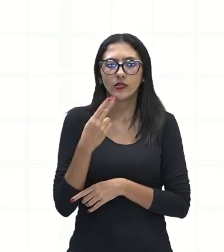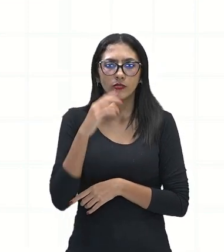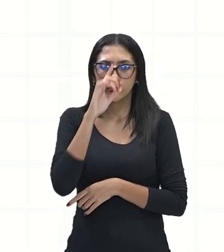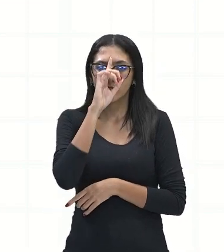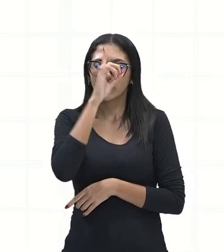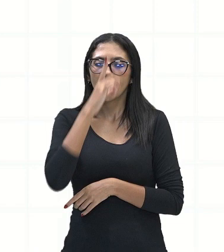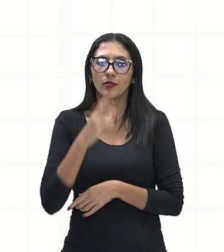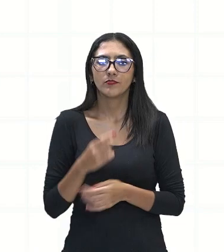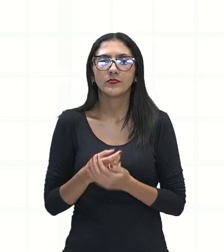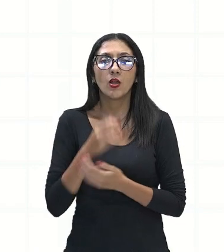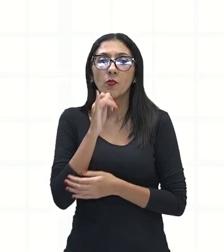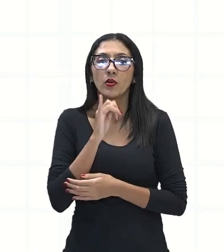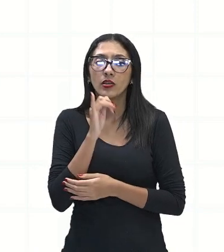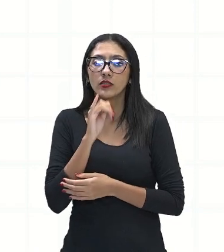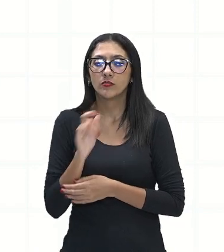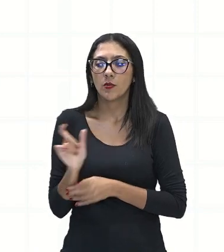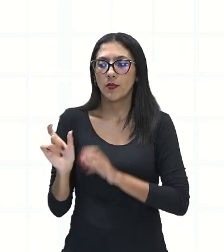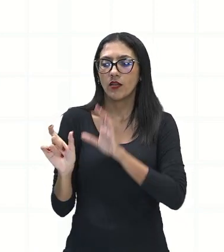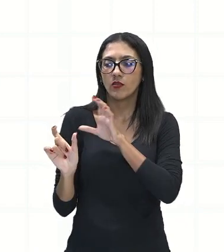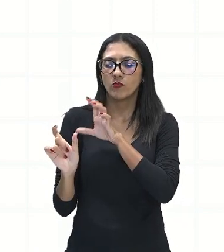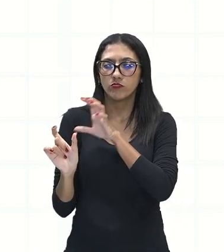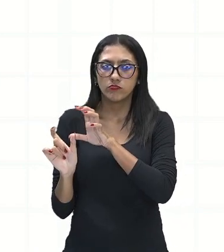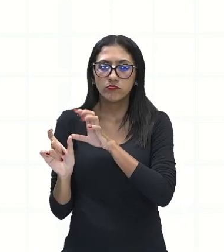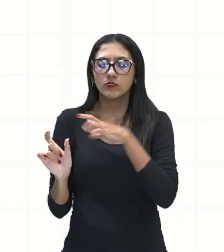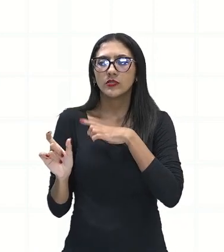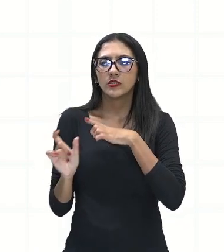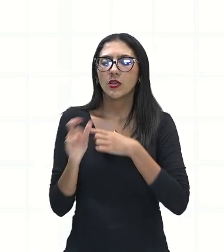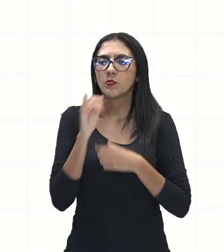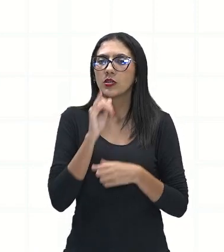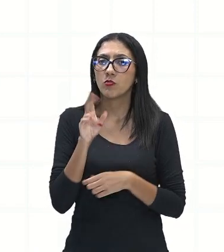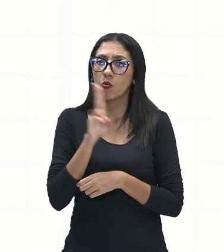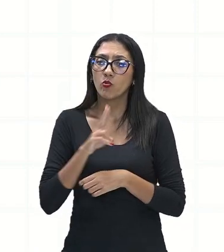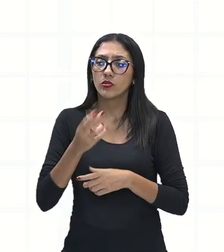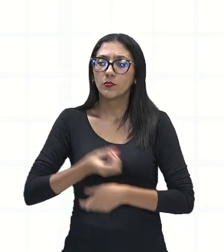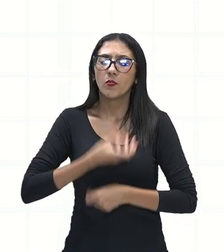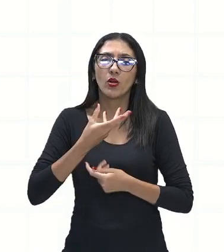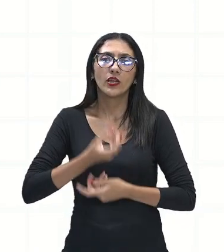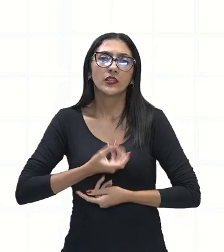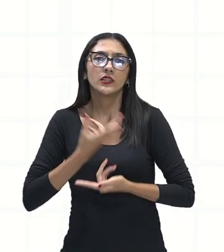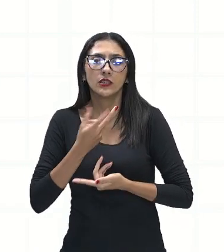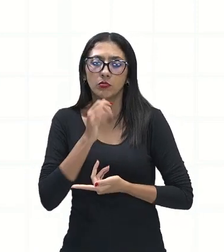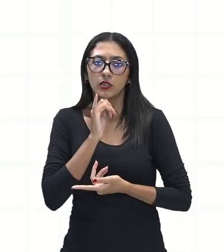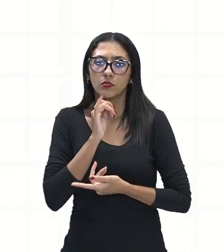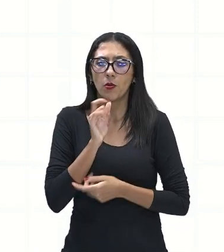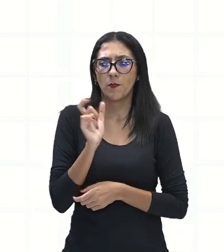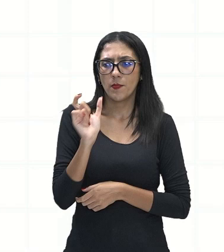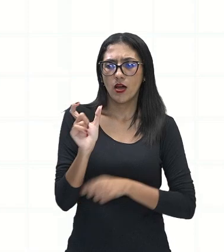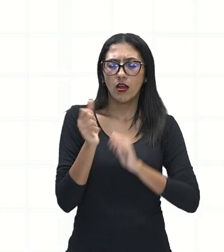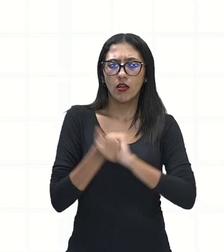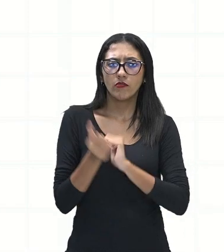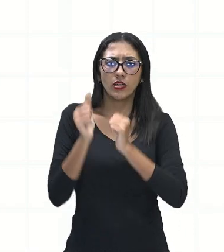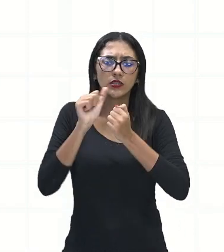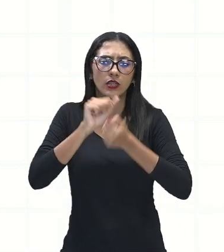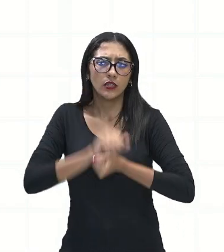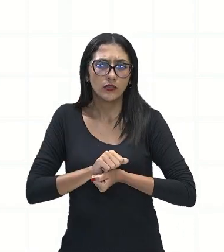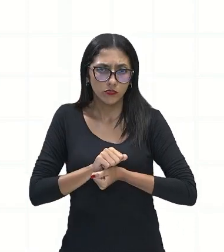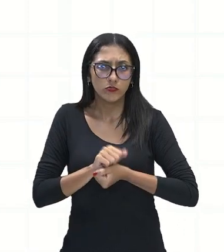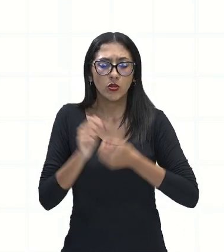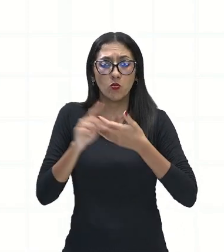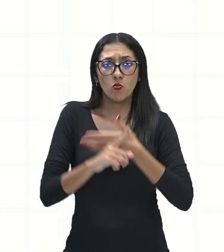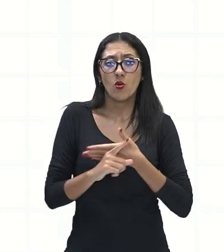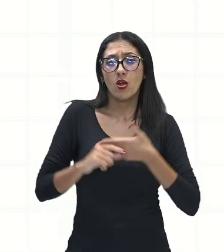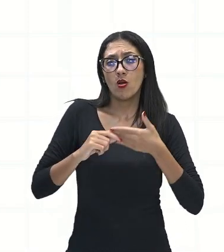poesias, né? Para causar emoção, sentimento ali, quando o poeta vai escrever